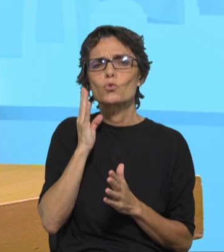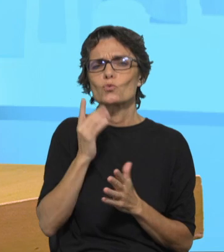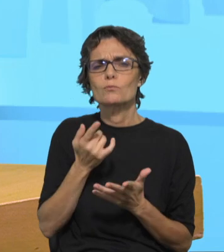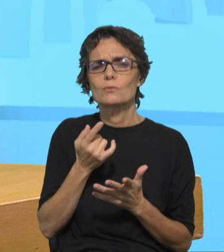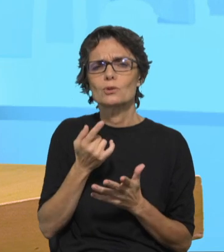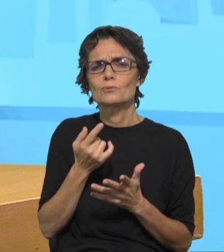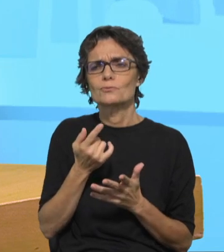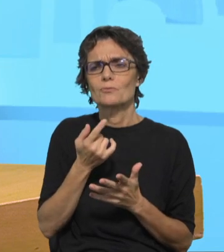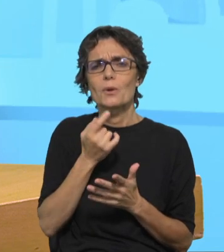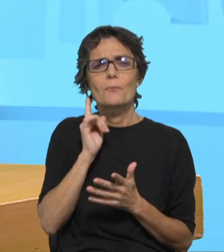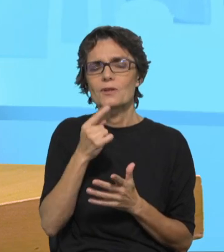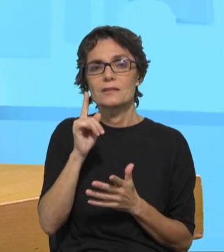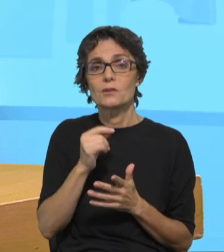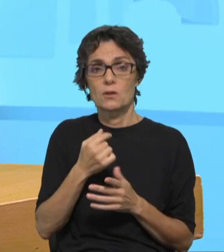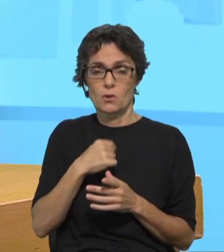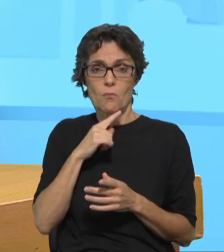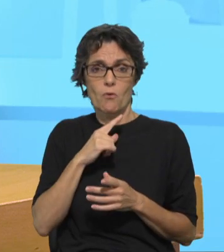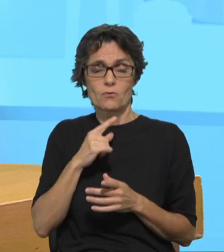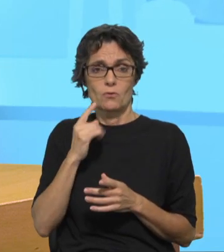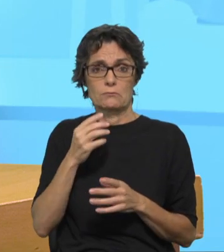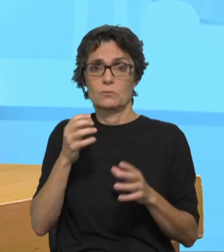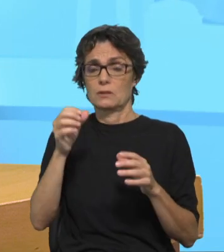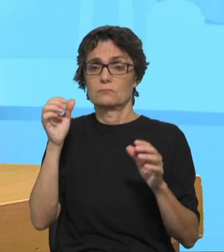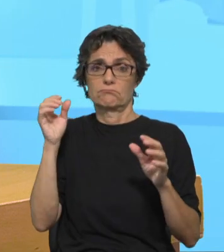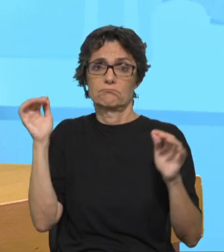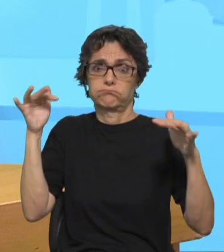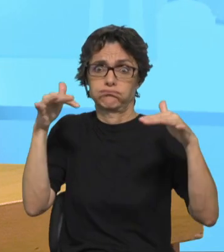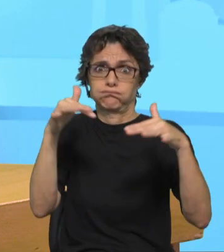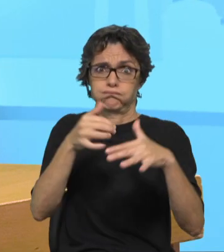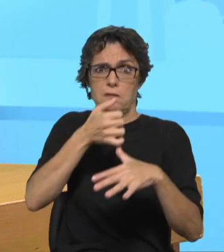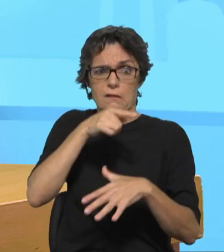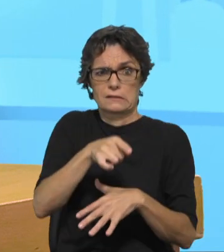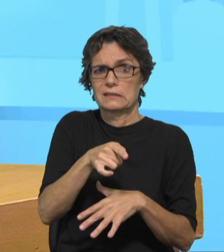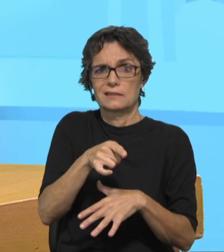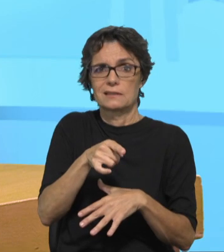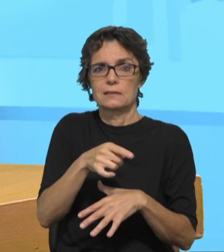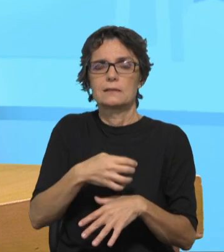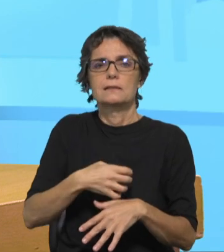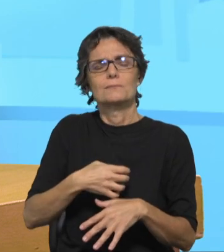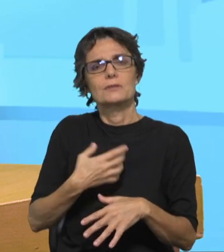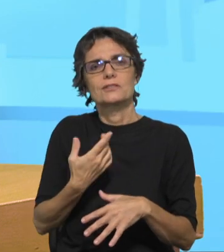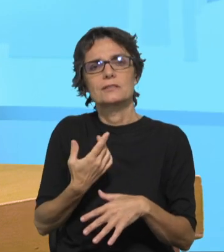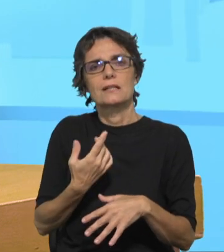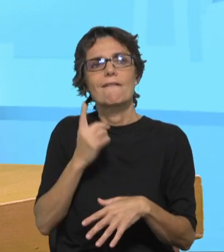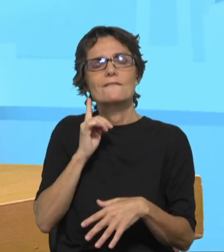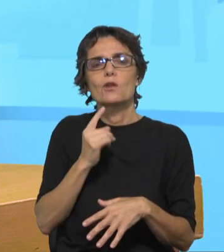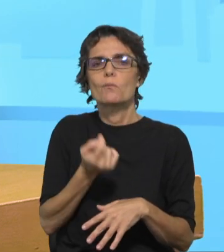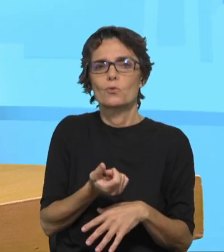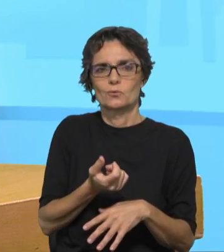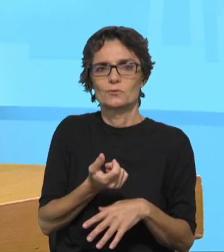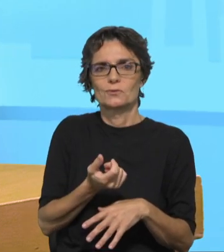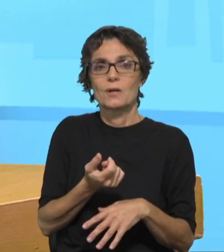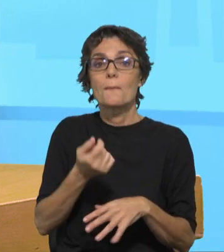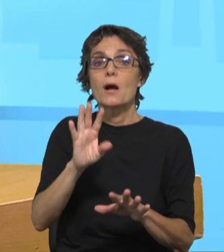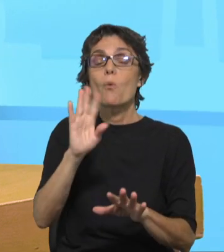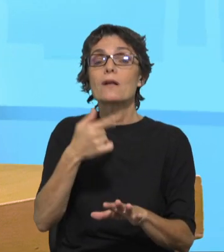ter a casa cheia e não ser uma experiência comunitária. O facto de eu sentir que há